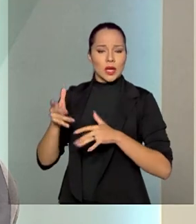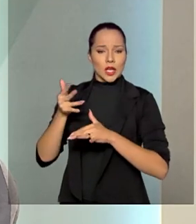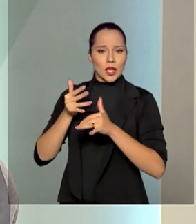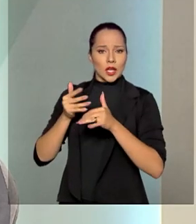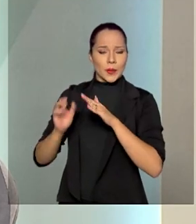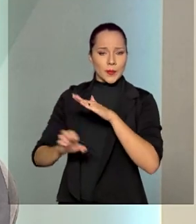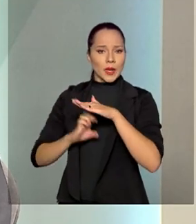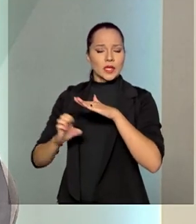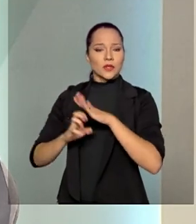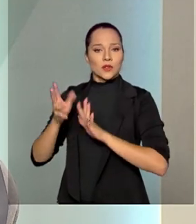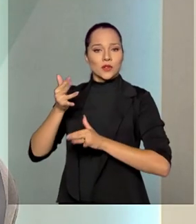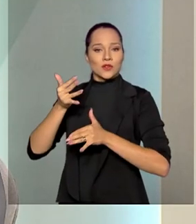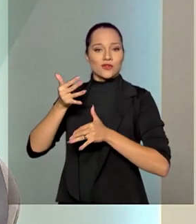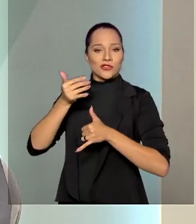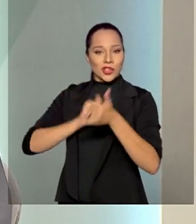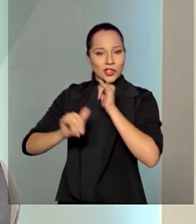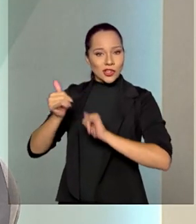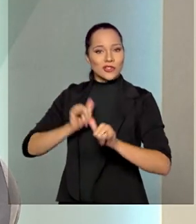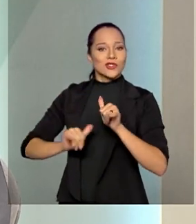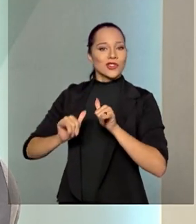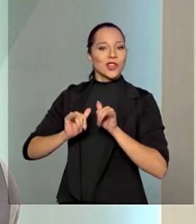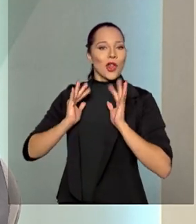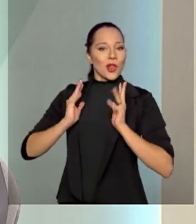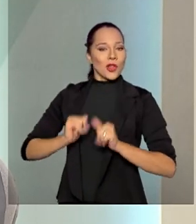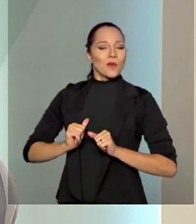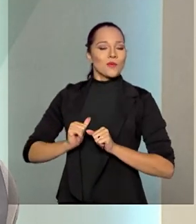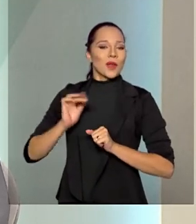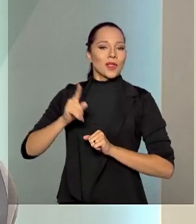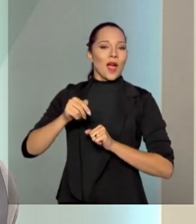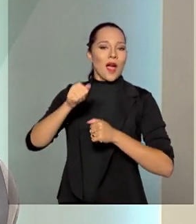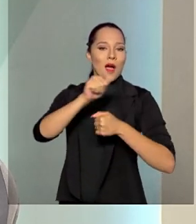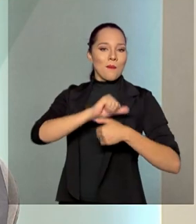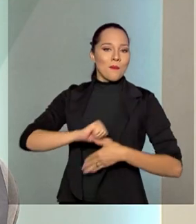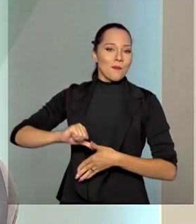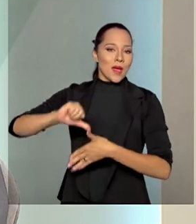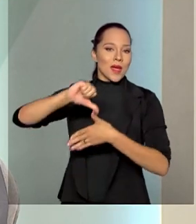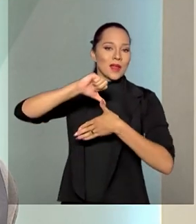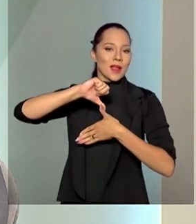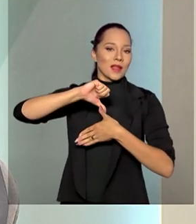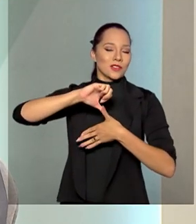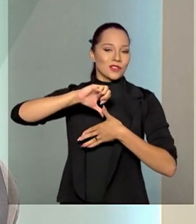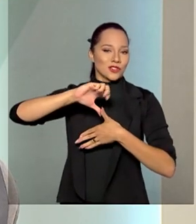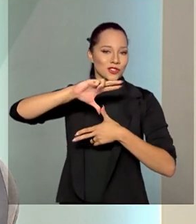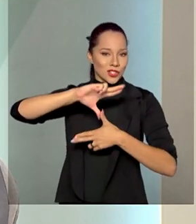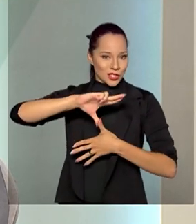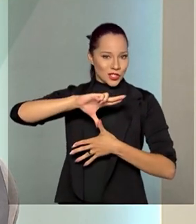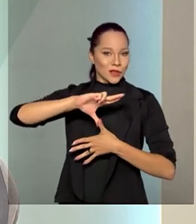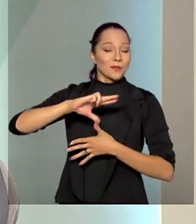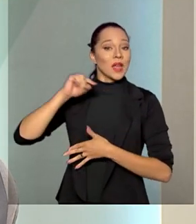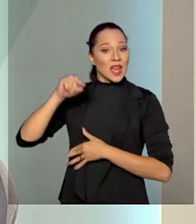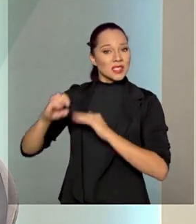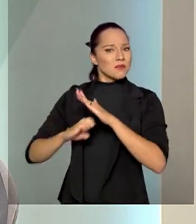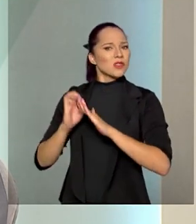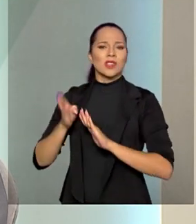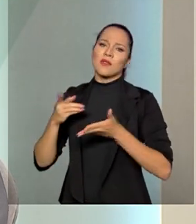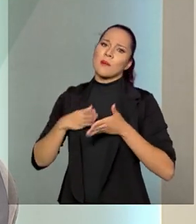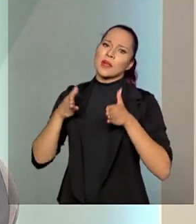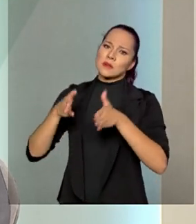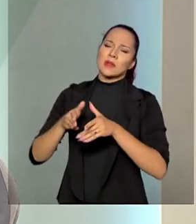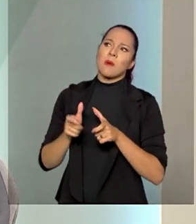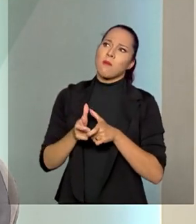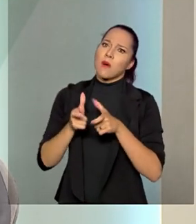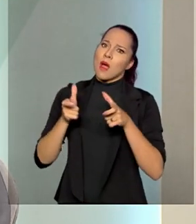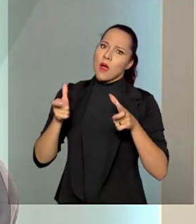renovável da América Latina. Agora, é uma empresa que já teve uma participação muito maior